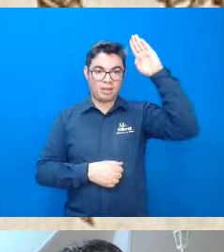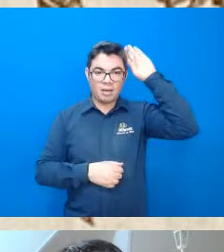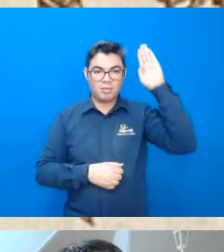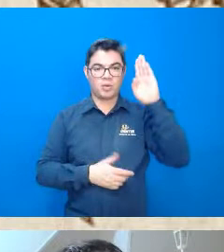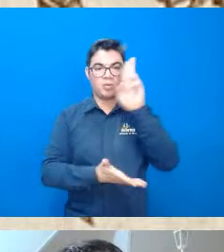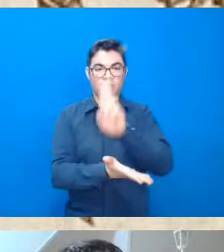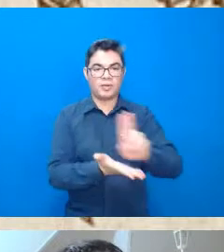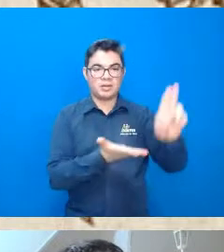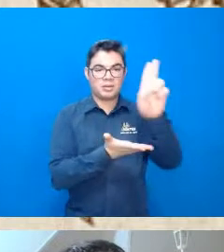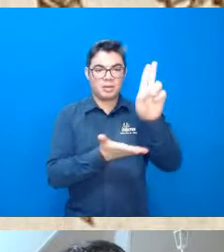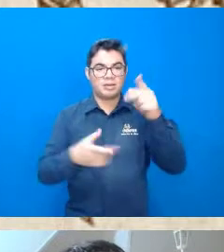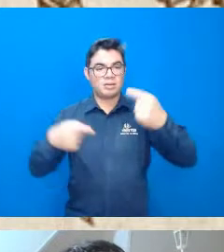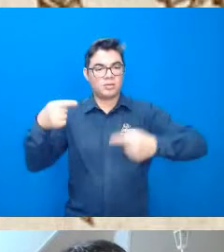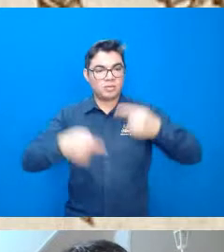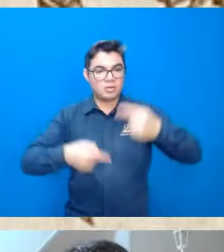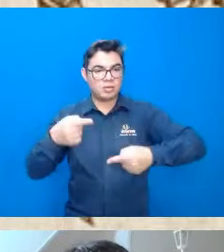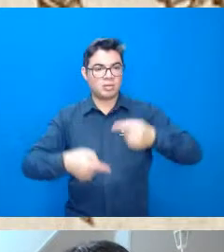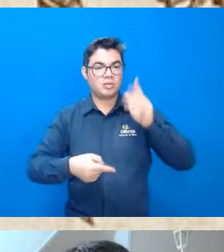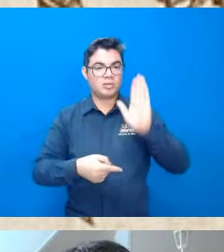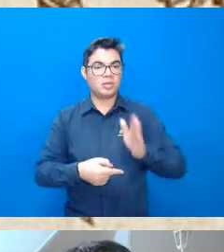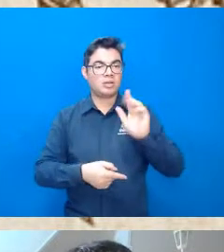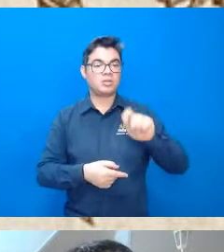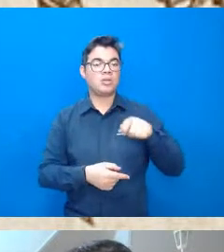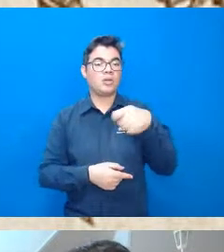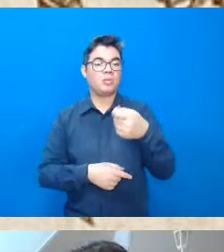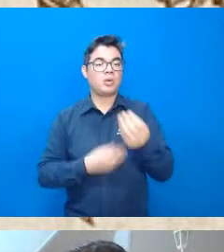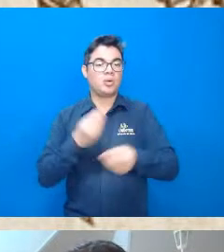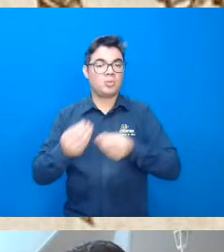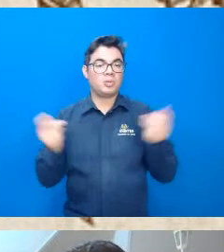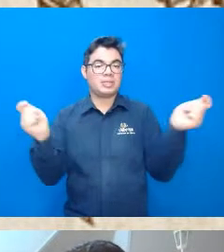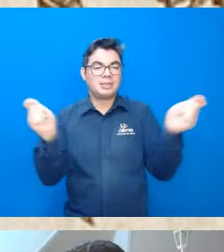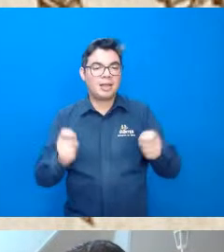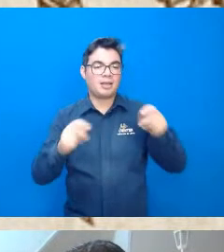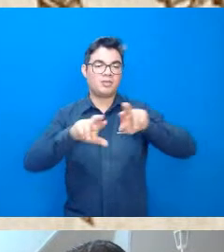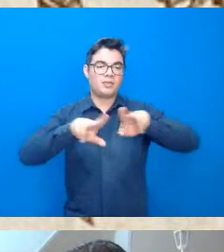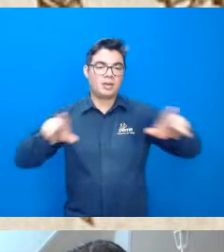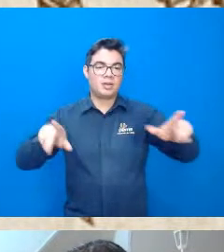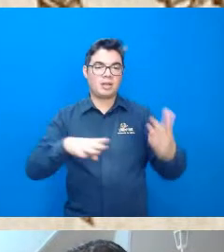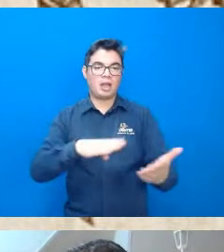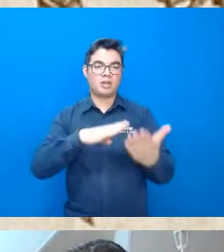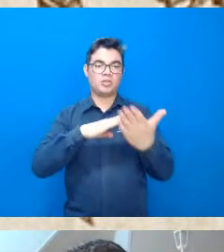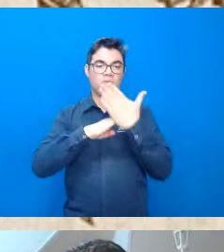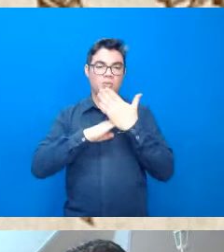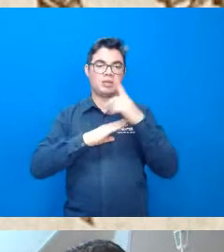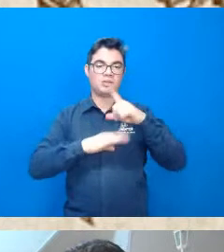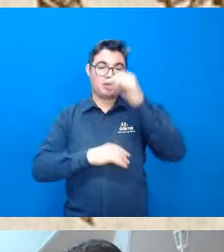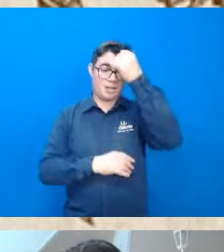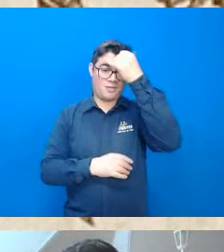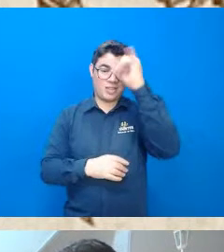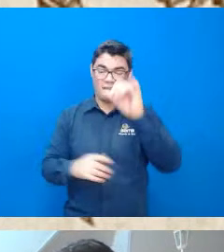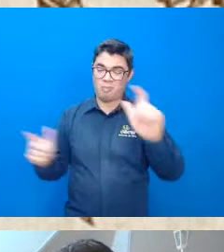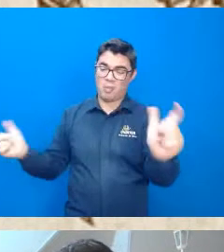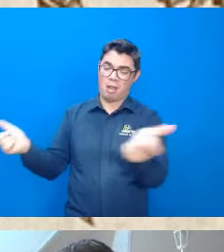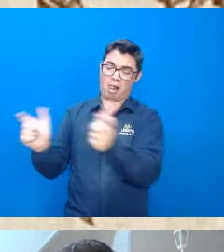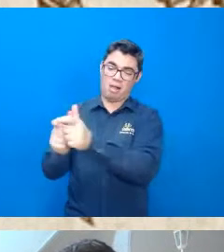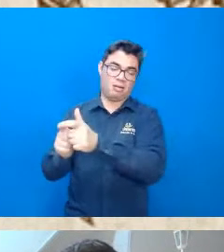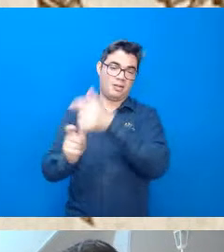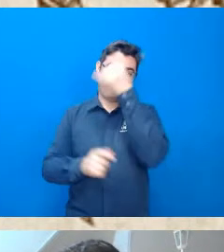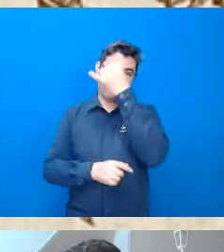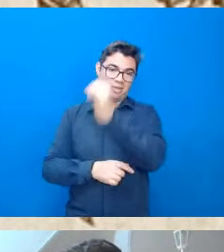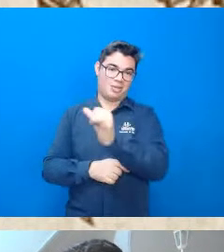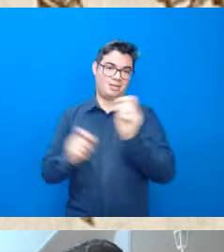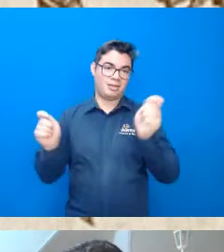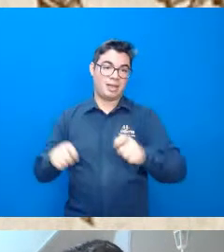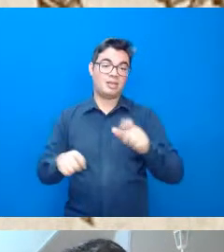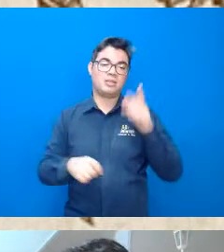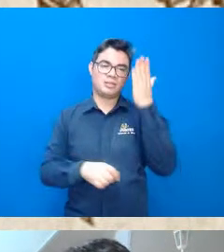que tem se discutido sobre possibilidades para que a gente evite futuras extinções sabendo que